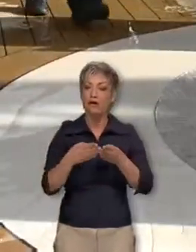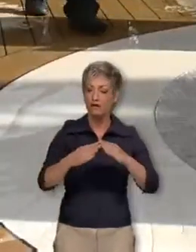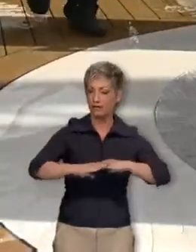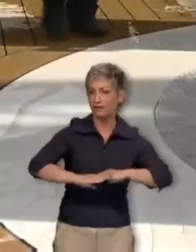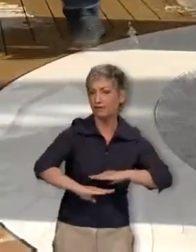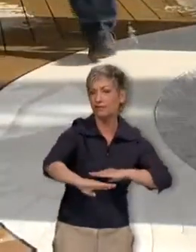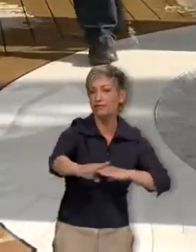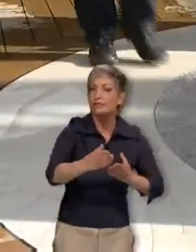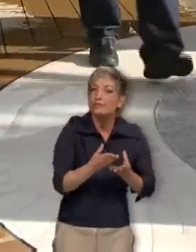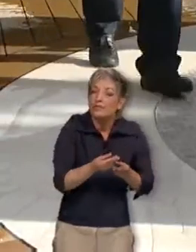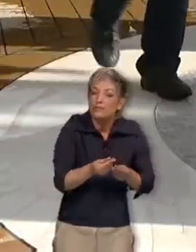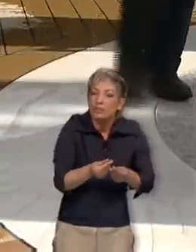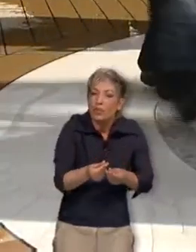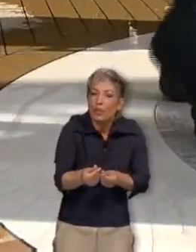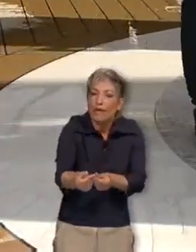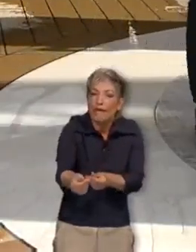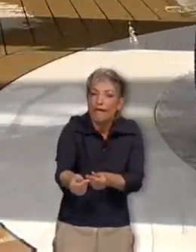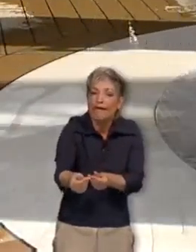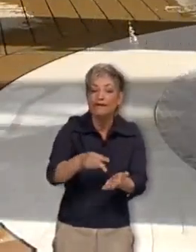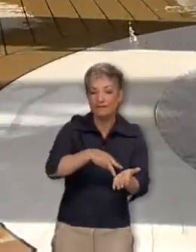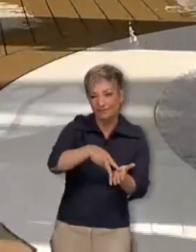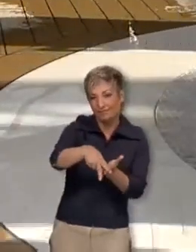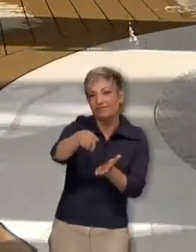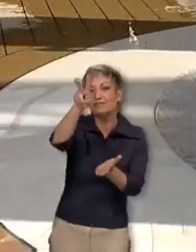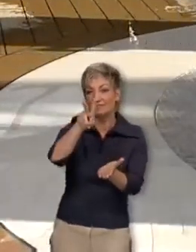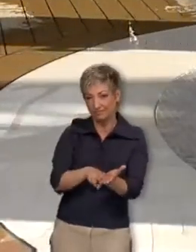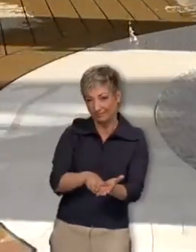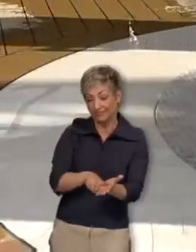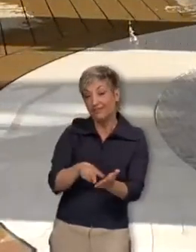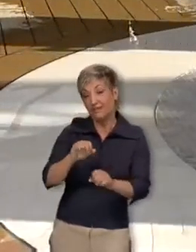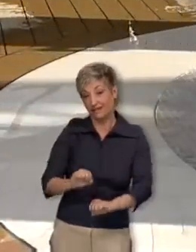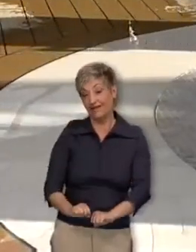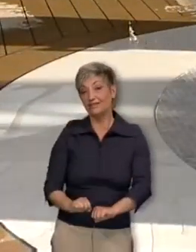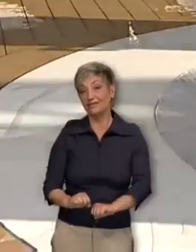Preste atenção aos pisos molhados, podem ser muito escorregadios.